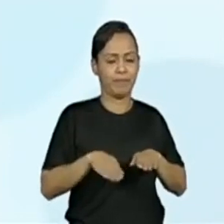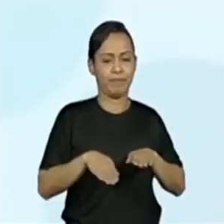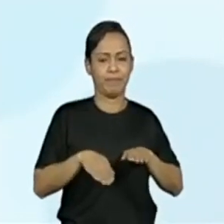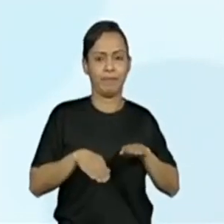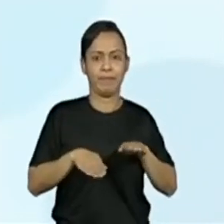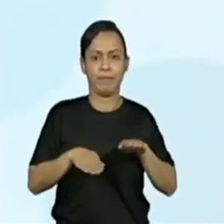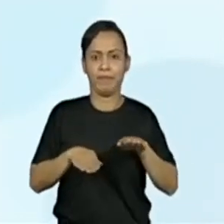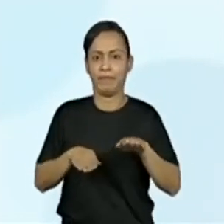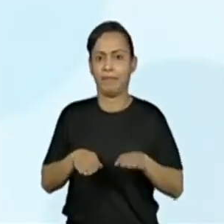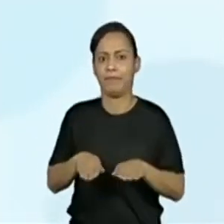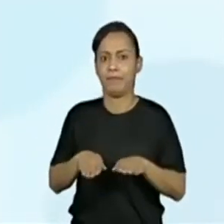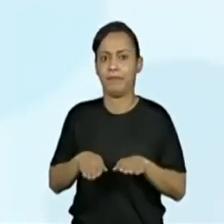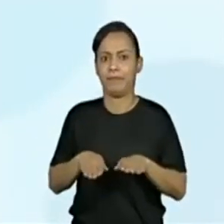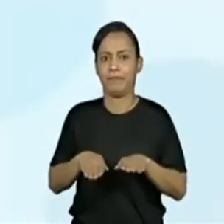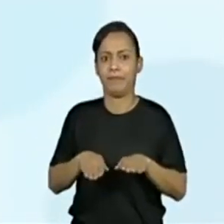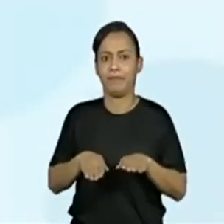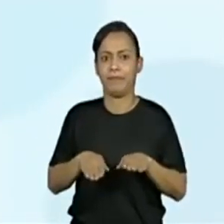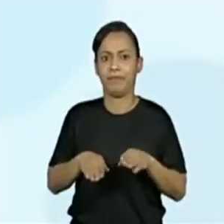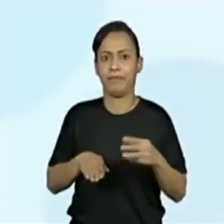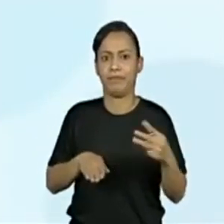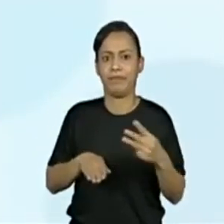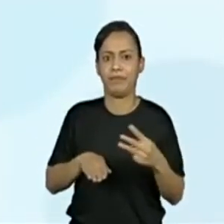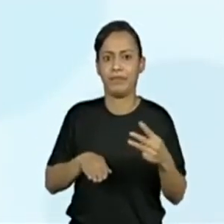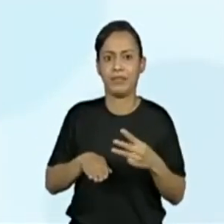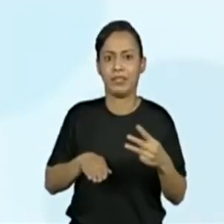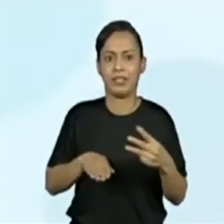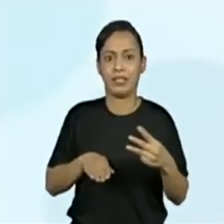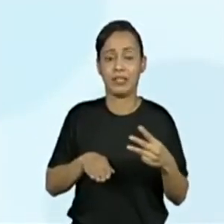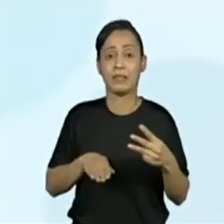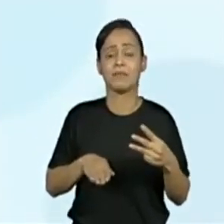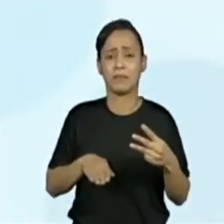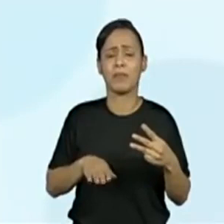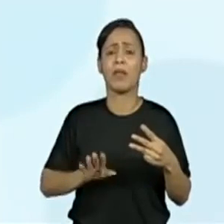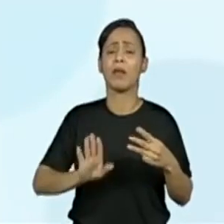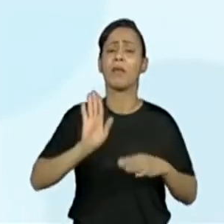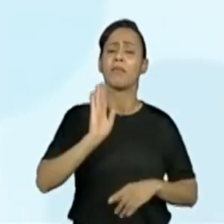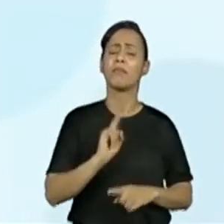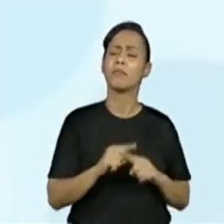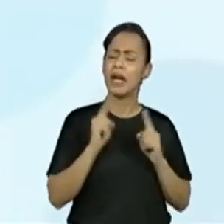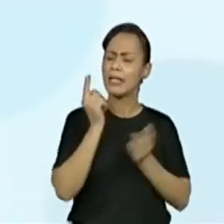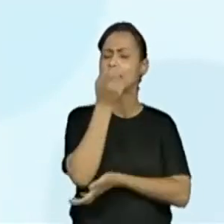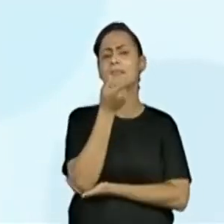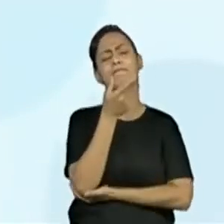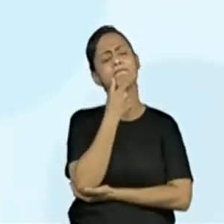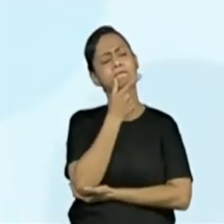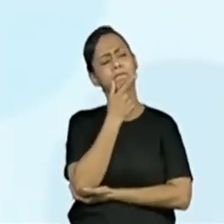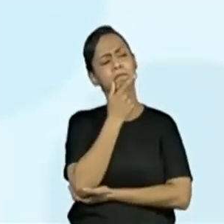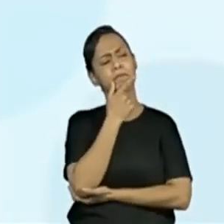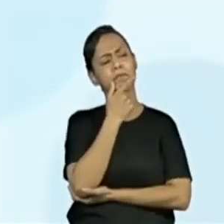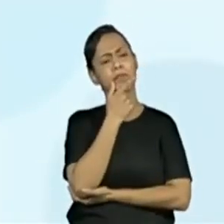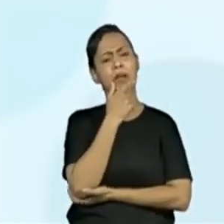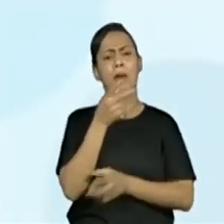para o terceiro. Olha só, nós podemos ver aí já uma certa